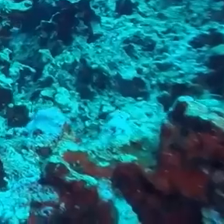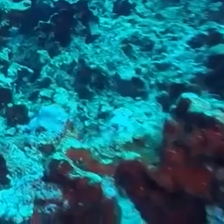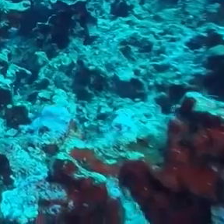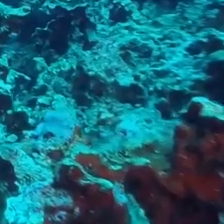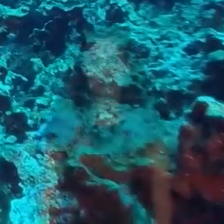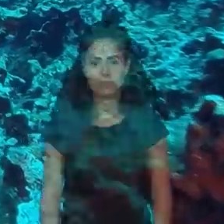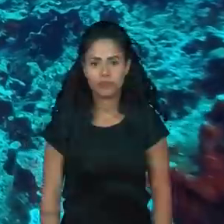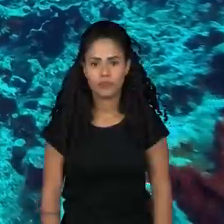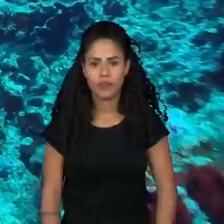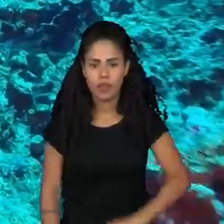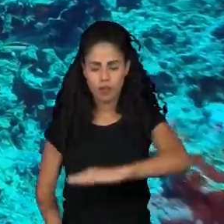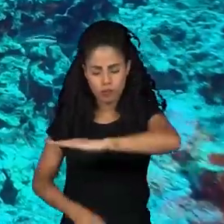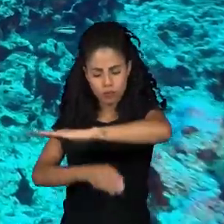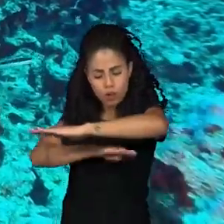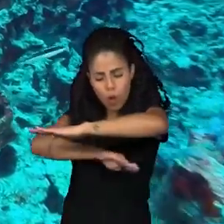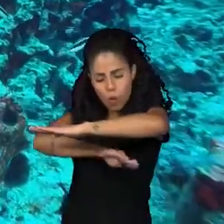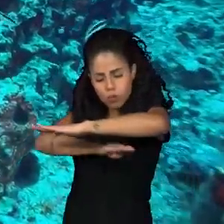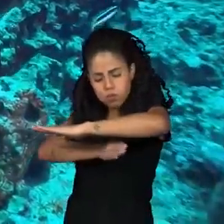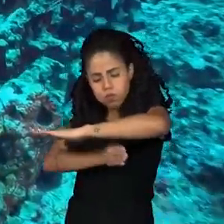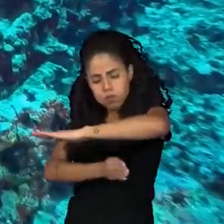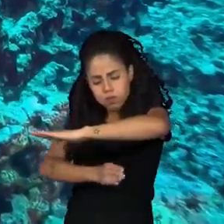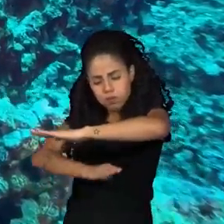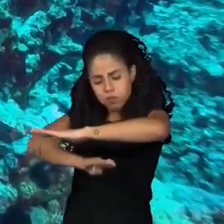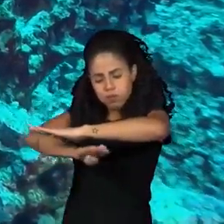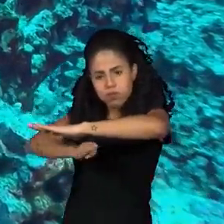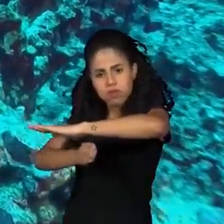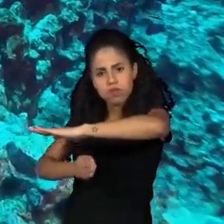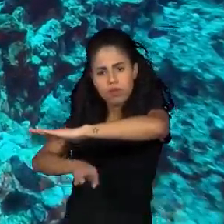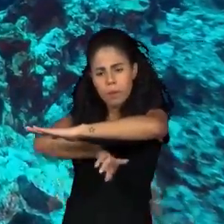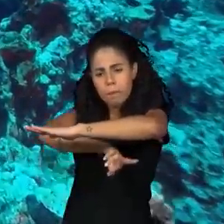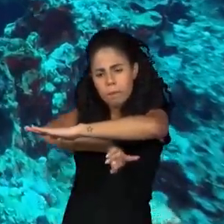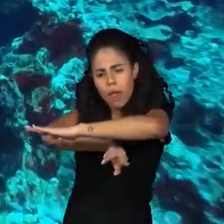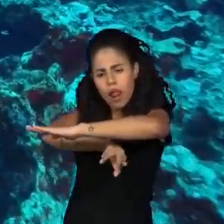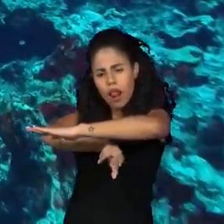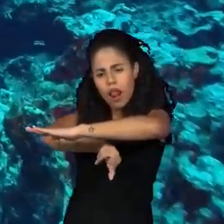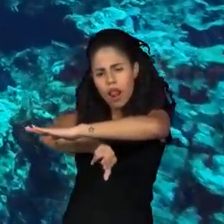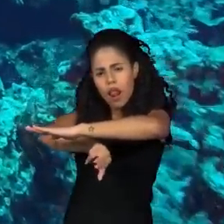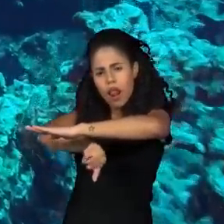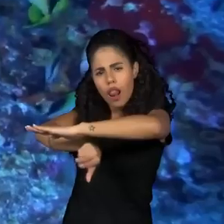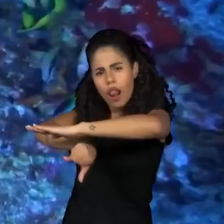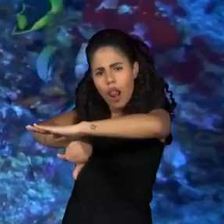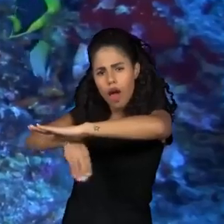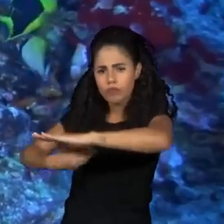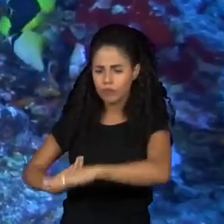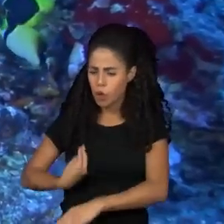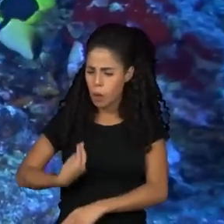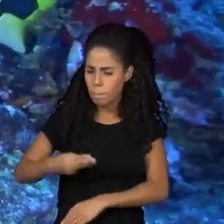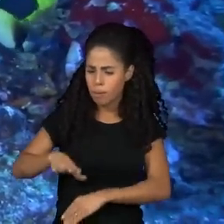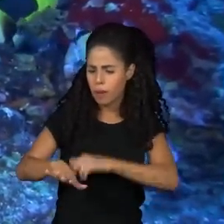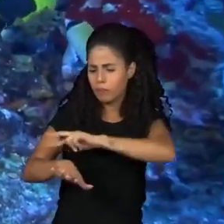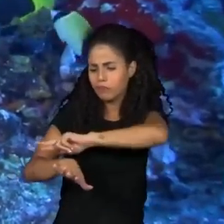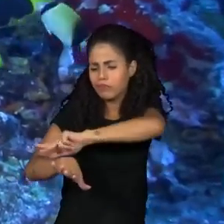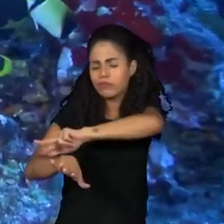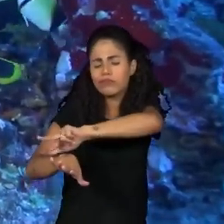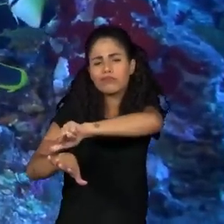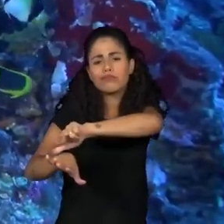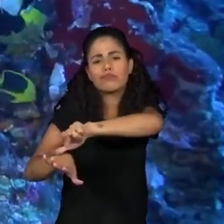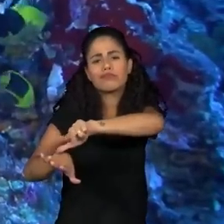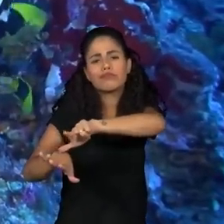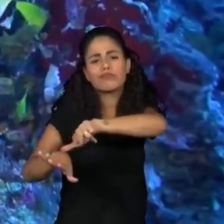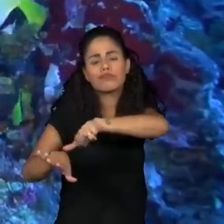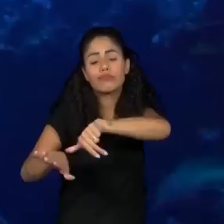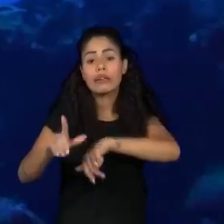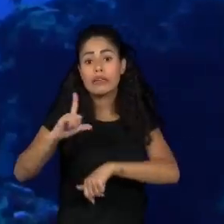Montanhas submersas que abrigam uma enorme diversidade de formas de vida. Lar de espécies que só